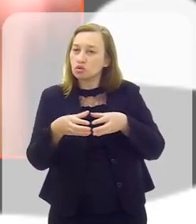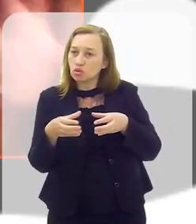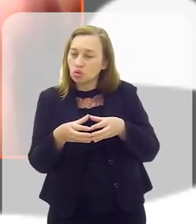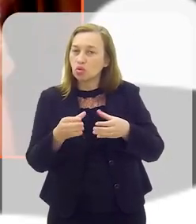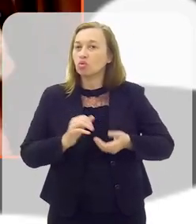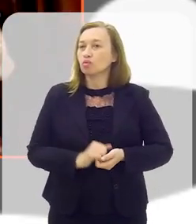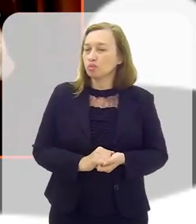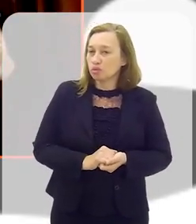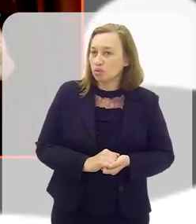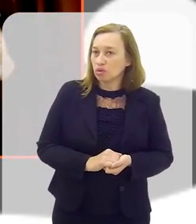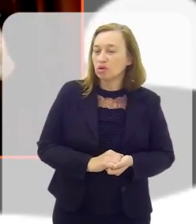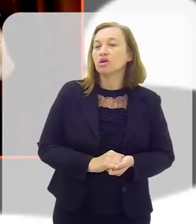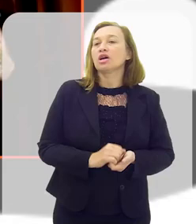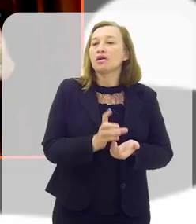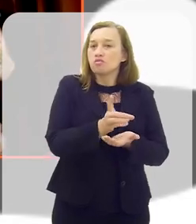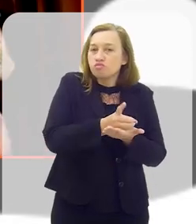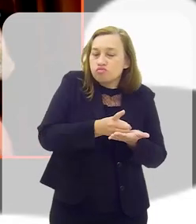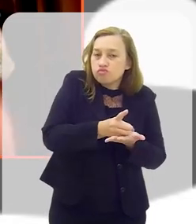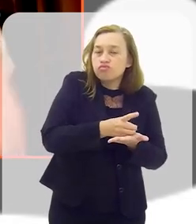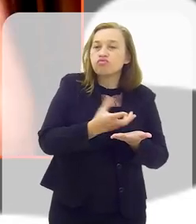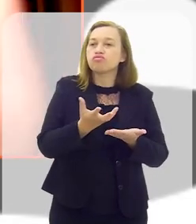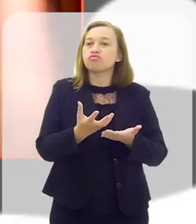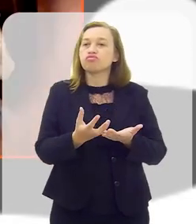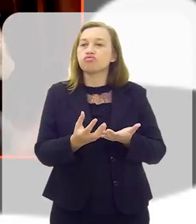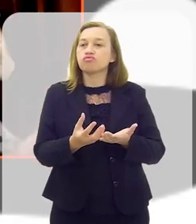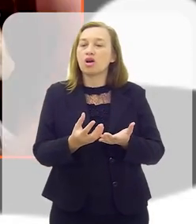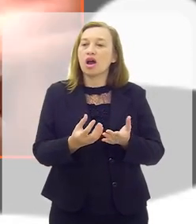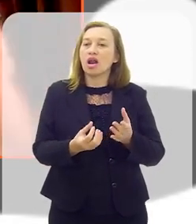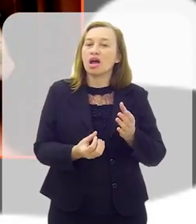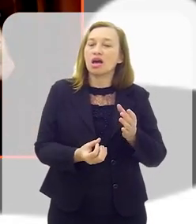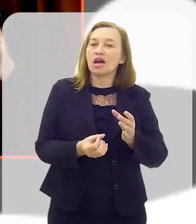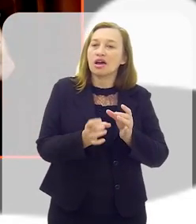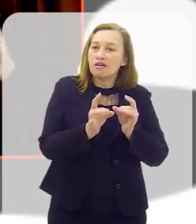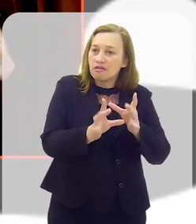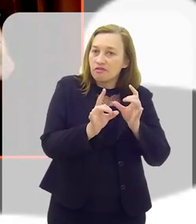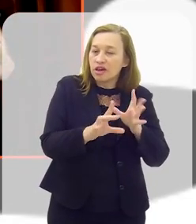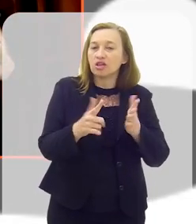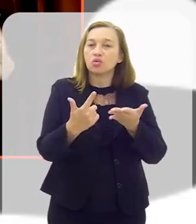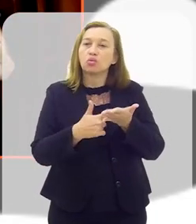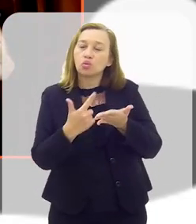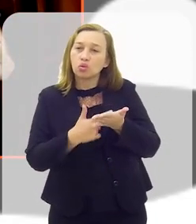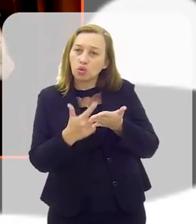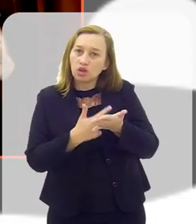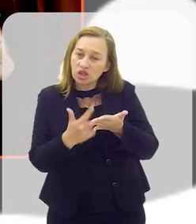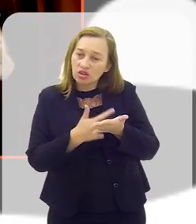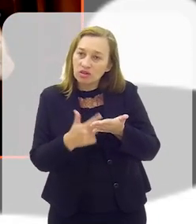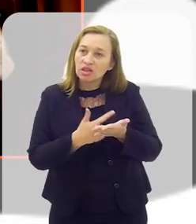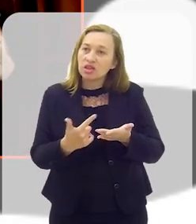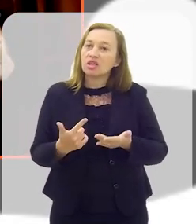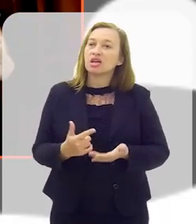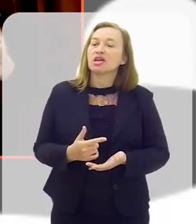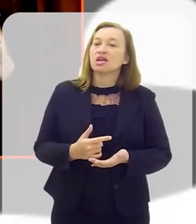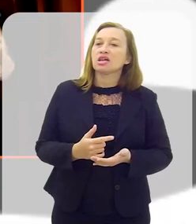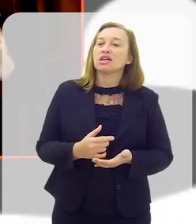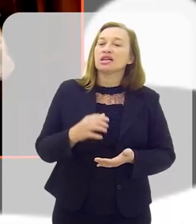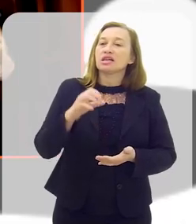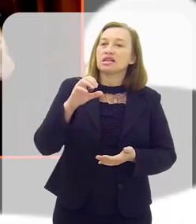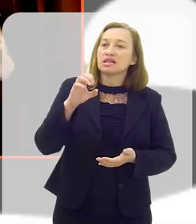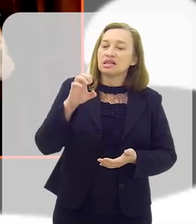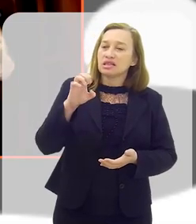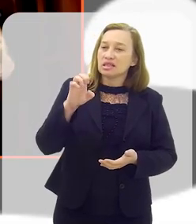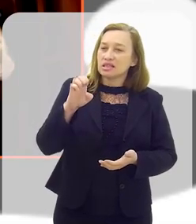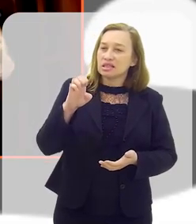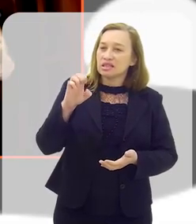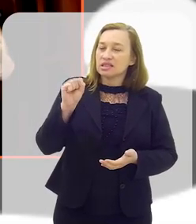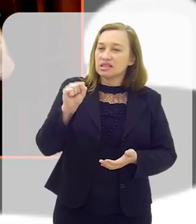ela cria a capa, a diagramação, ela coloca o livro à venda em todo o Brasil. Então, a gente tem feito isso muito com a editora CRV.